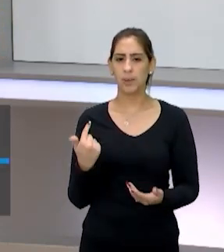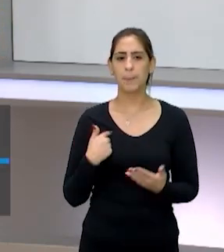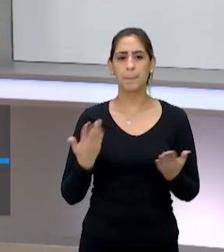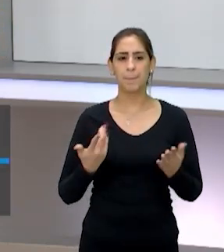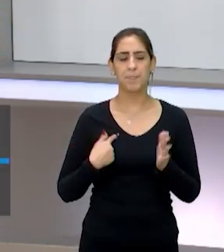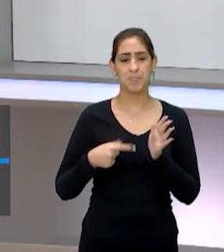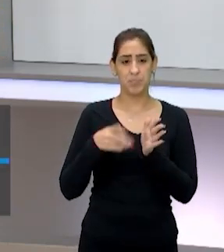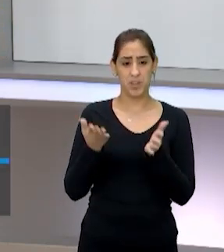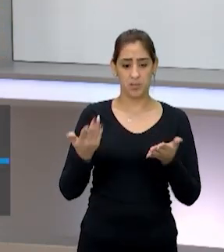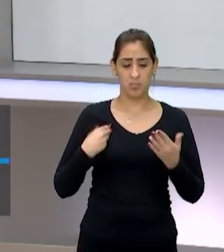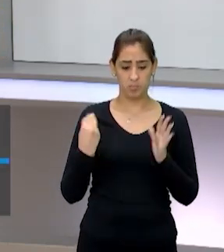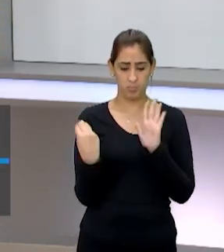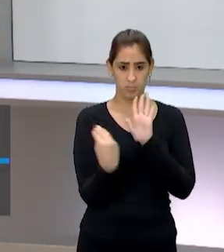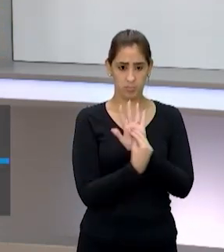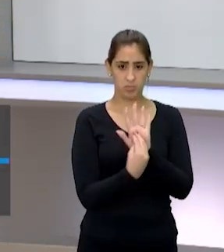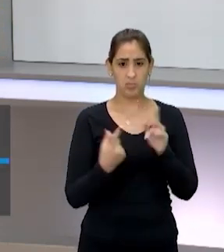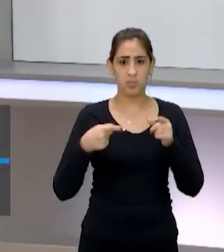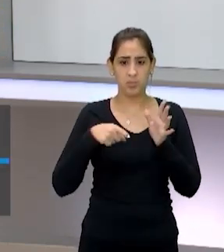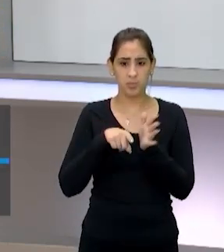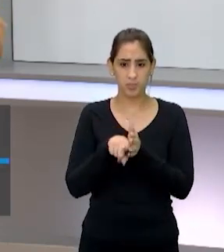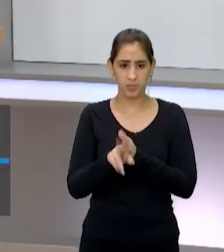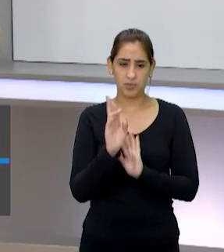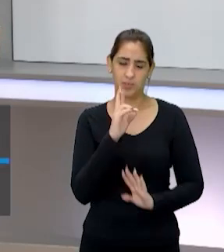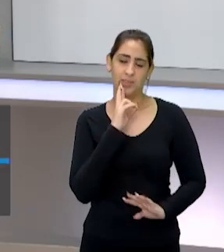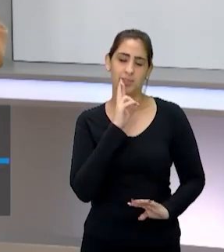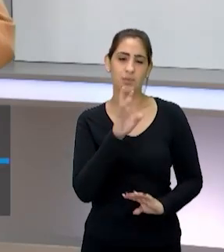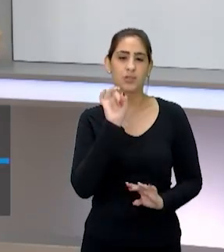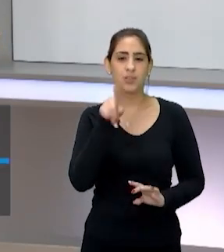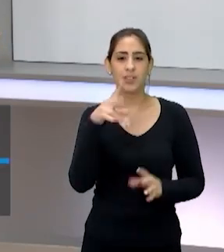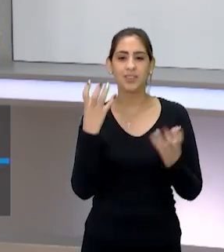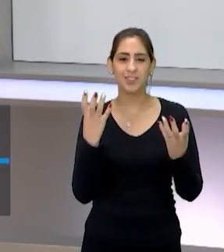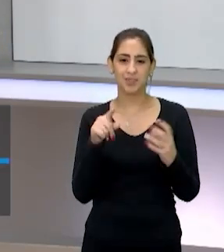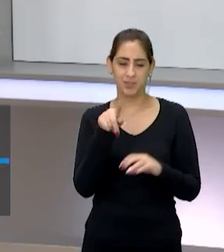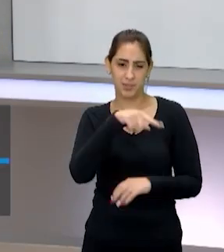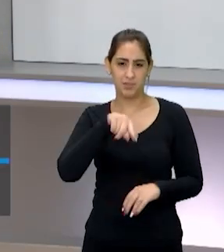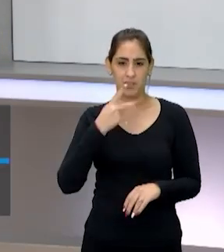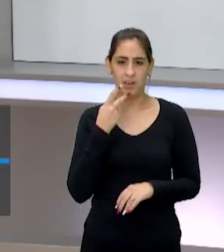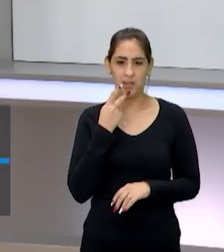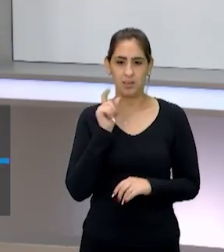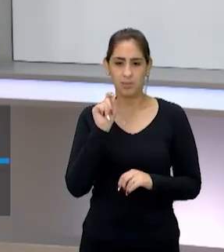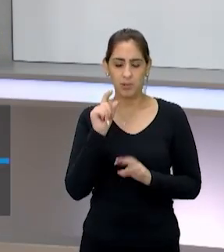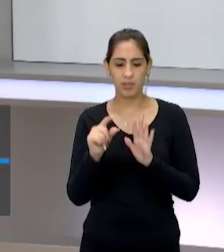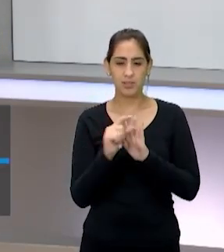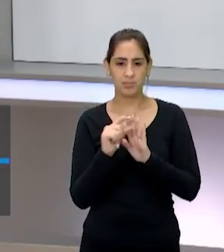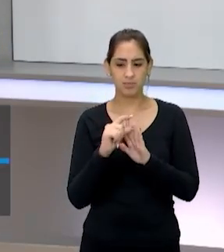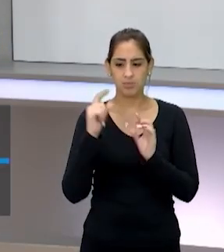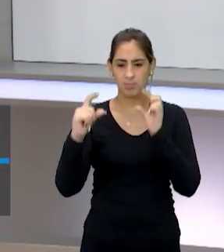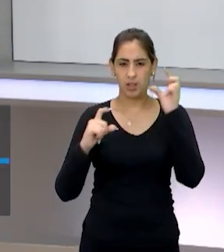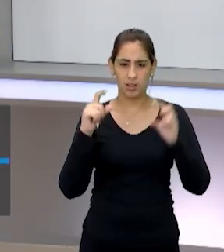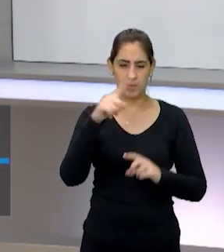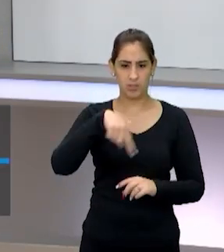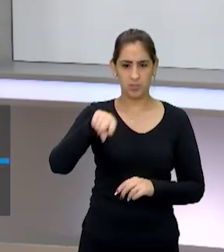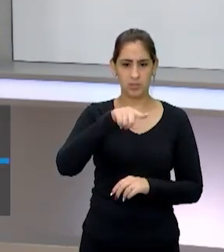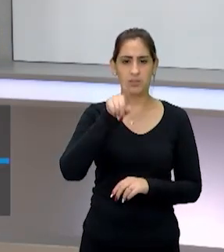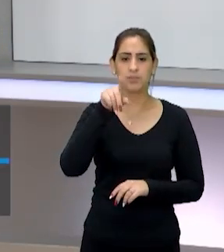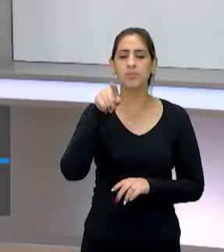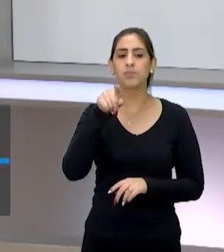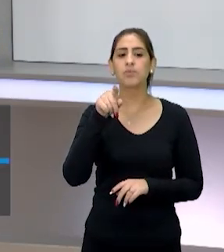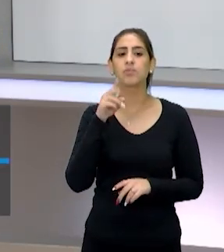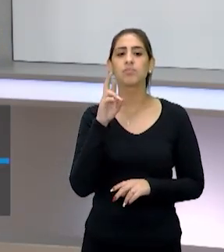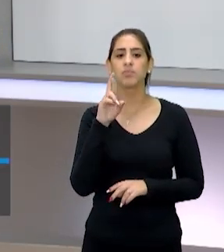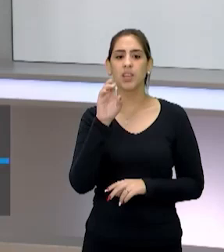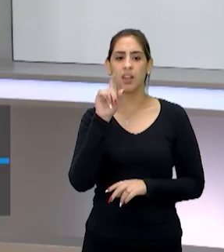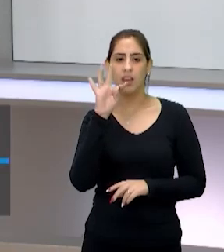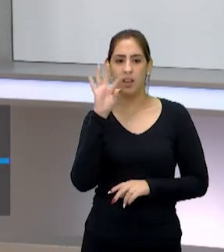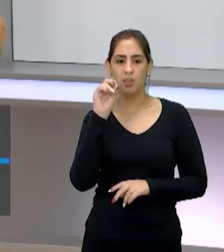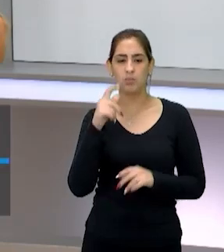deixar para vocês aí, praticamente eu dei a resposta, só quero que vocês falem com as palavras de vocês. Nesse relato de entrevista, é